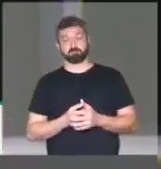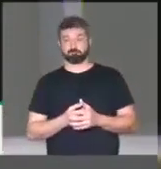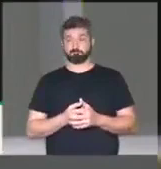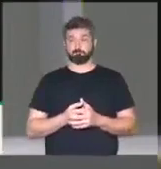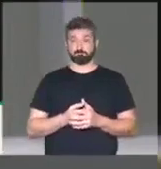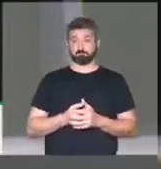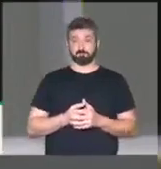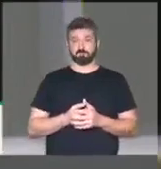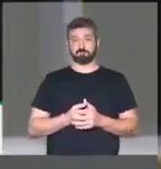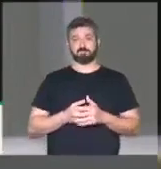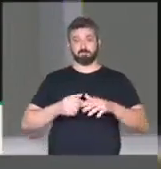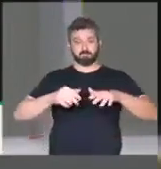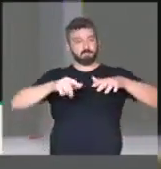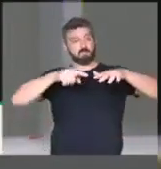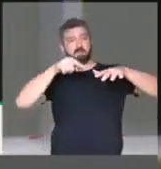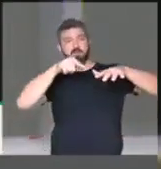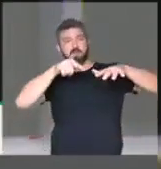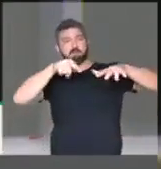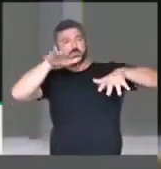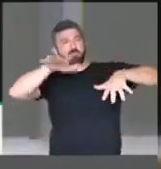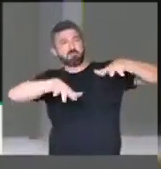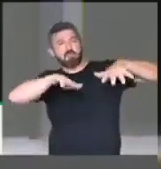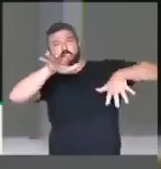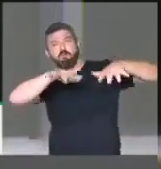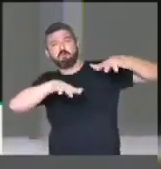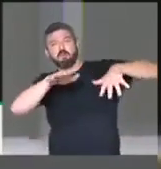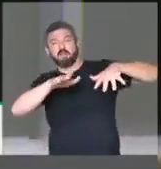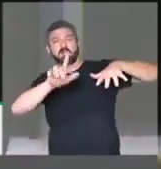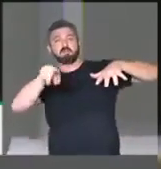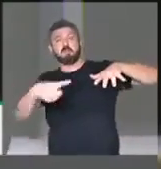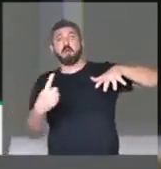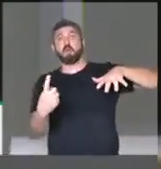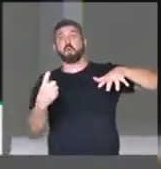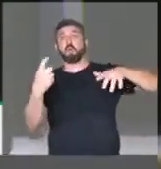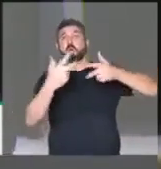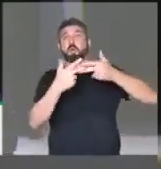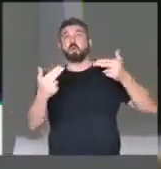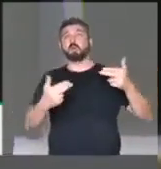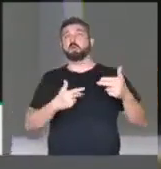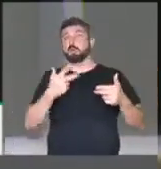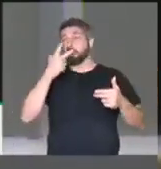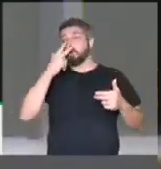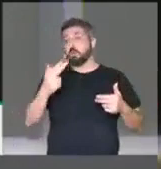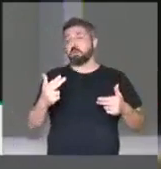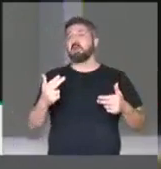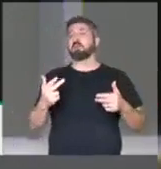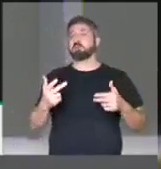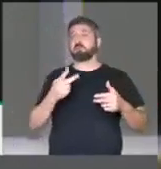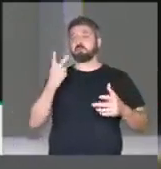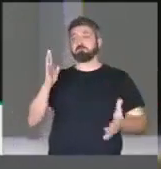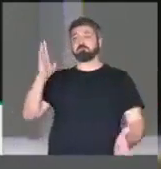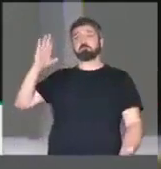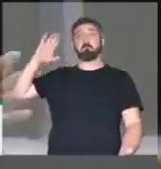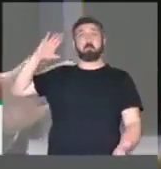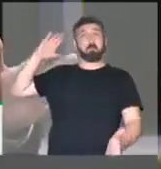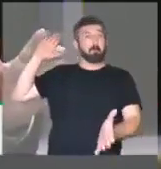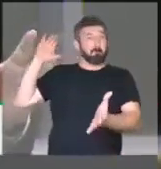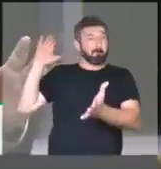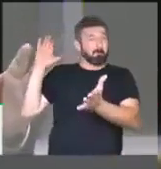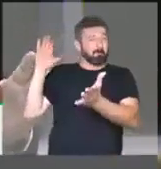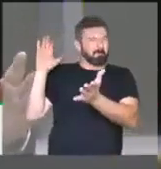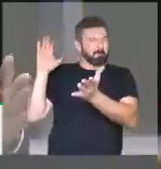Esse, talvez, tenha sido o único ato que eu diria que parabenizaria o governo Bolsonaro.